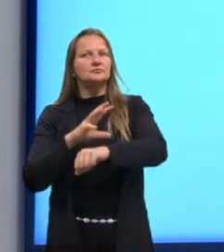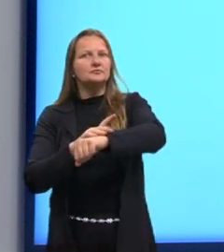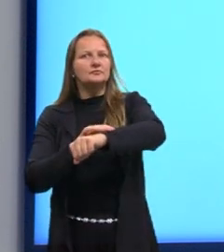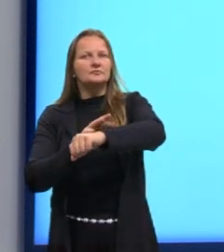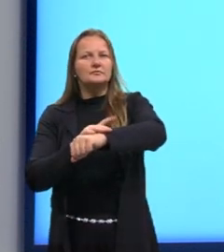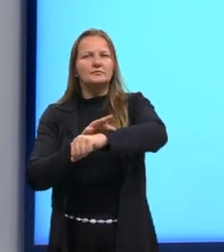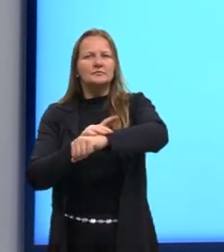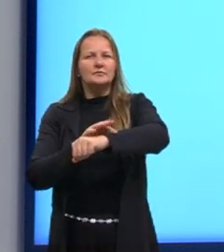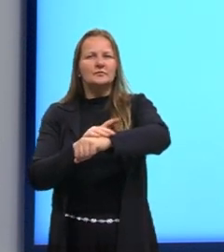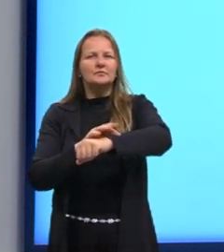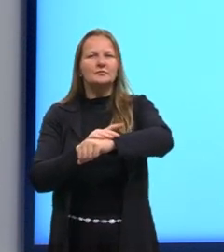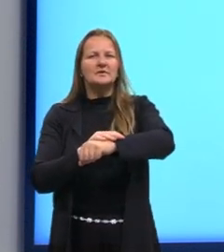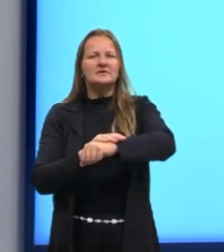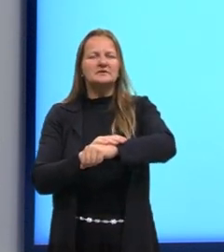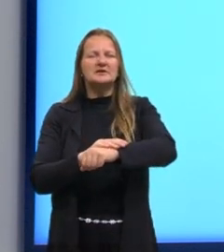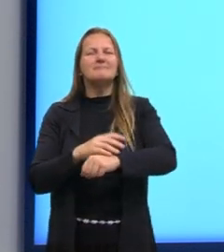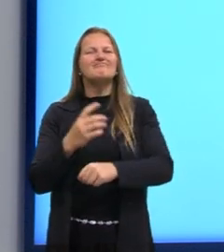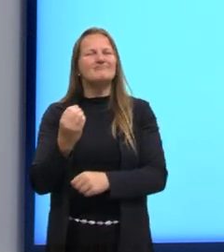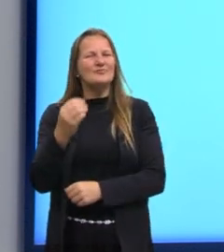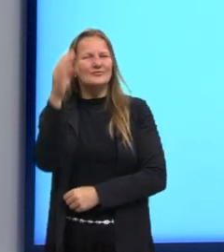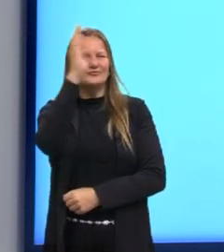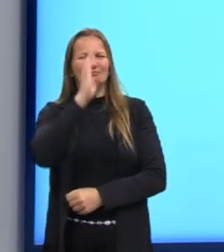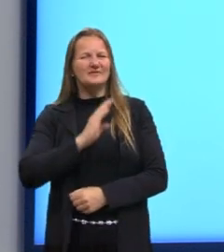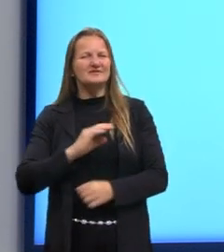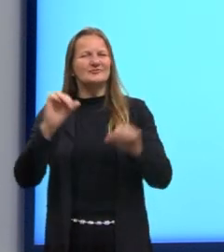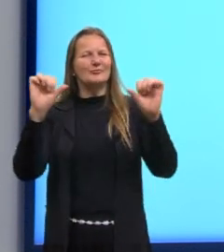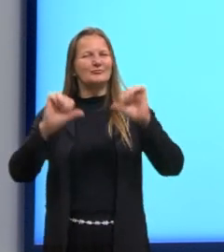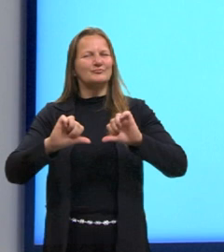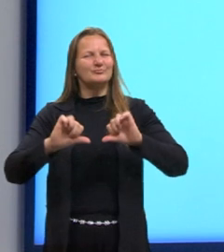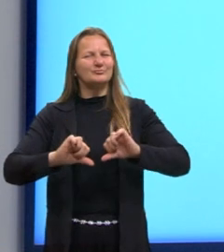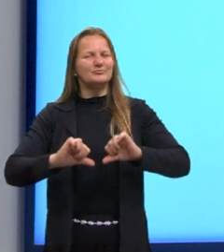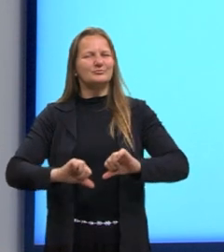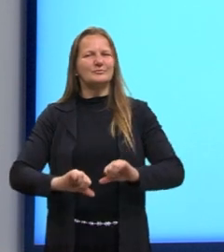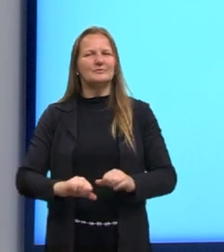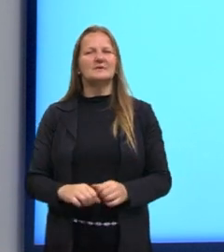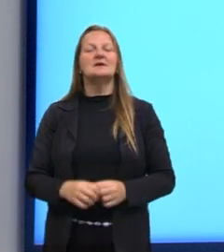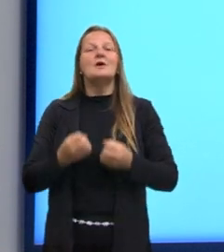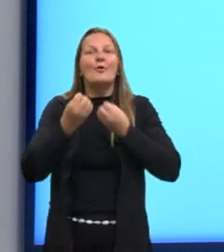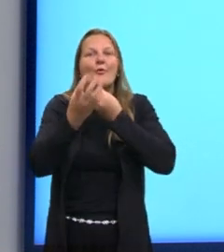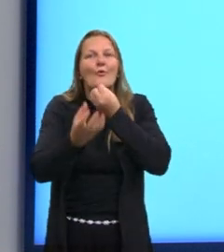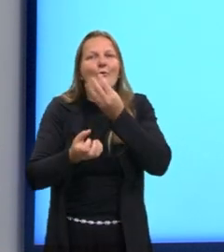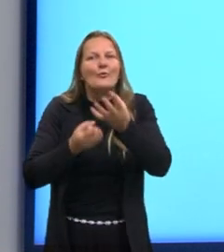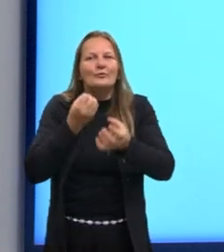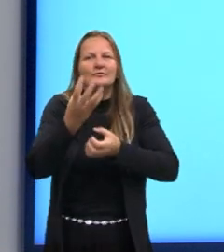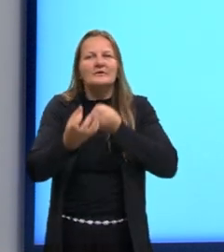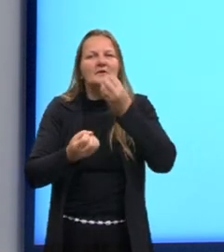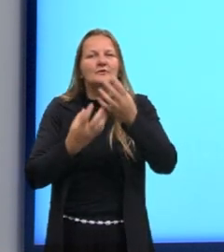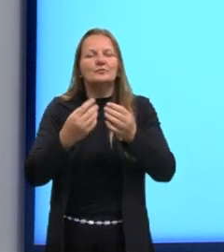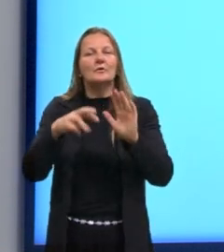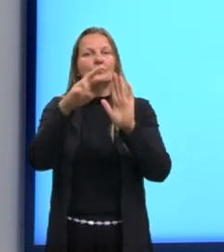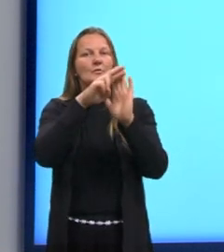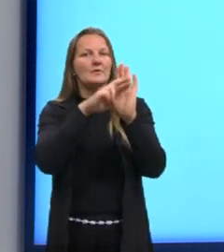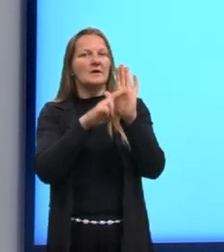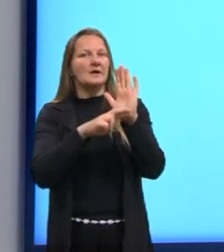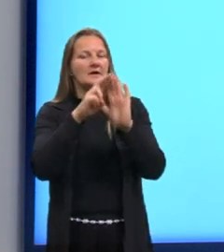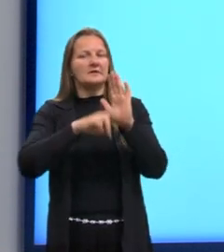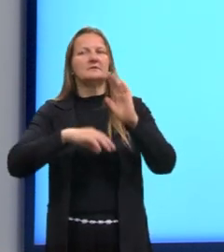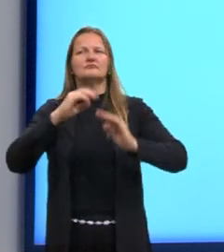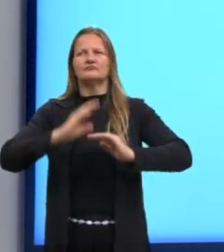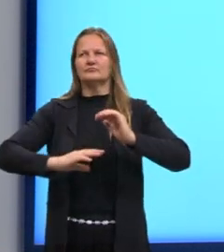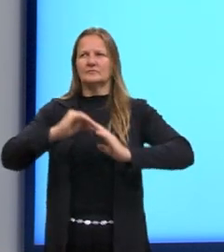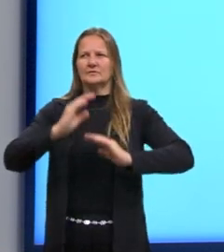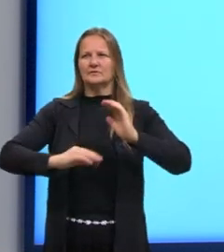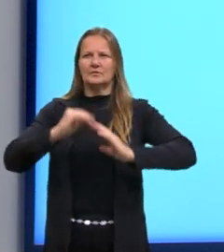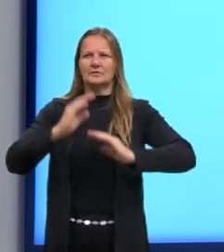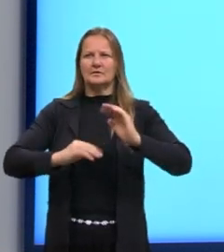negligenciada no Brasil, citando algumas medidas ou ações que